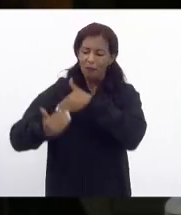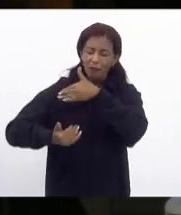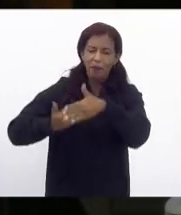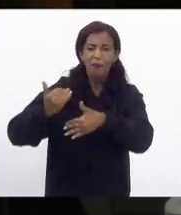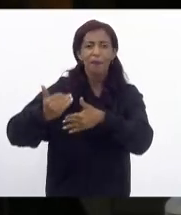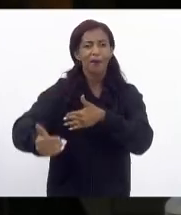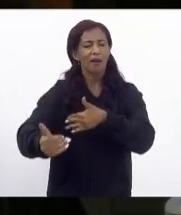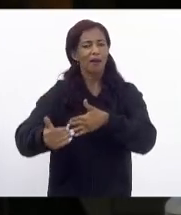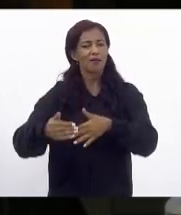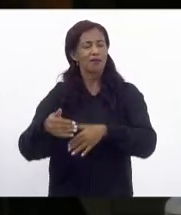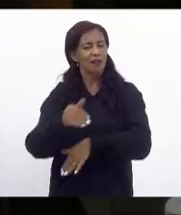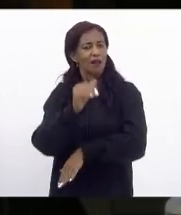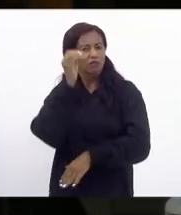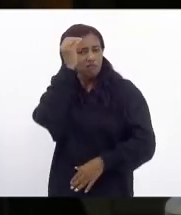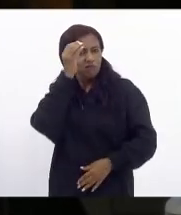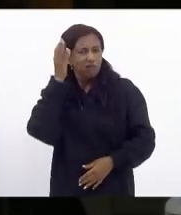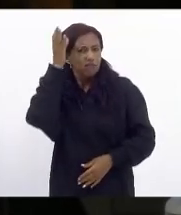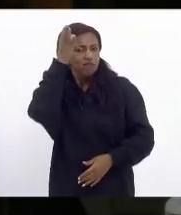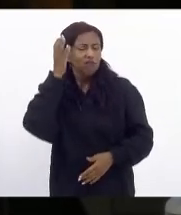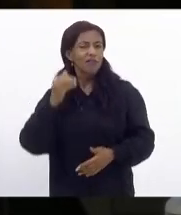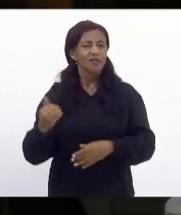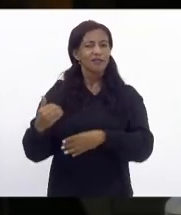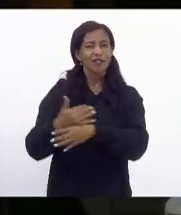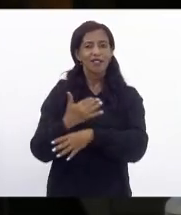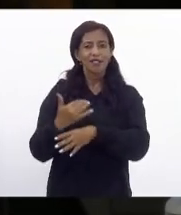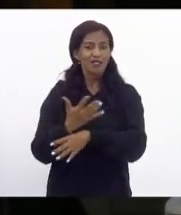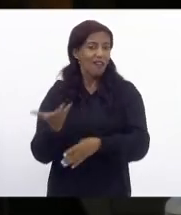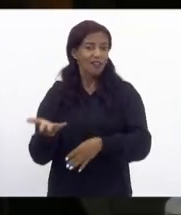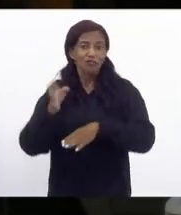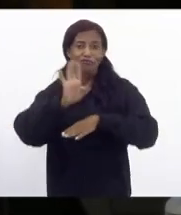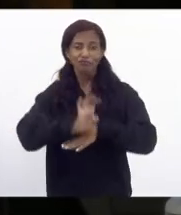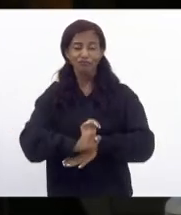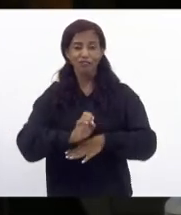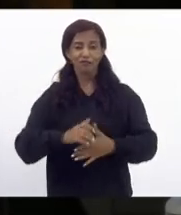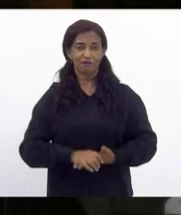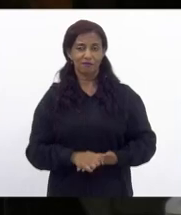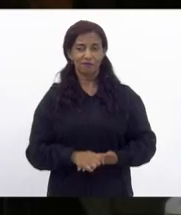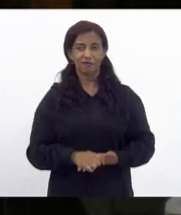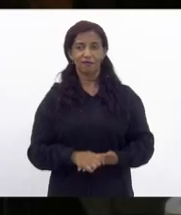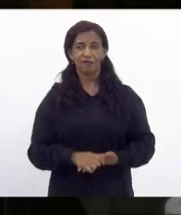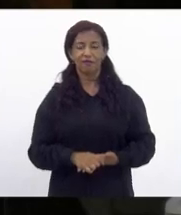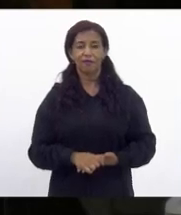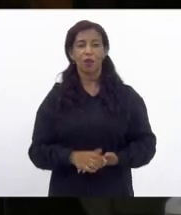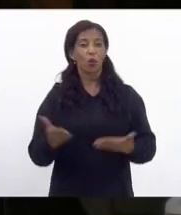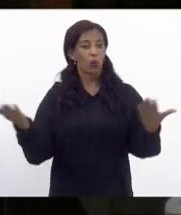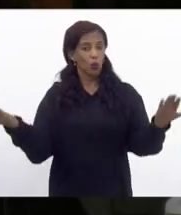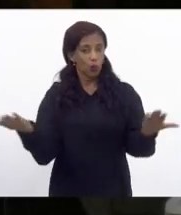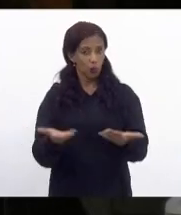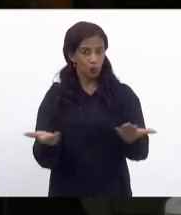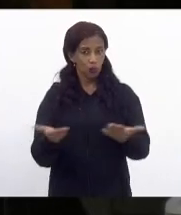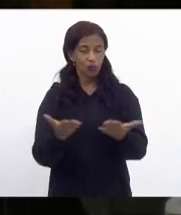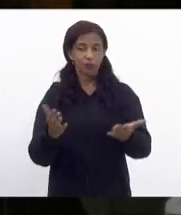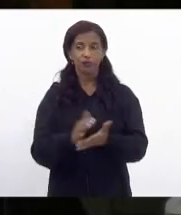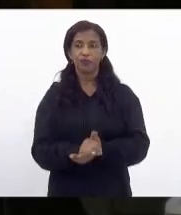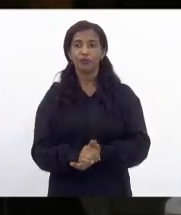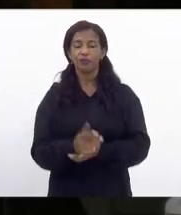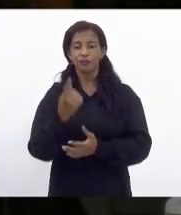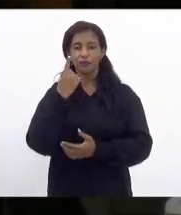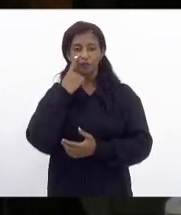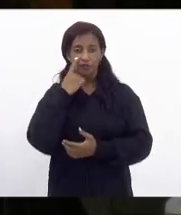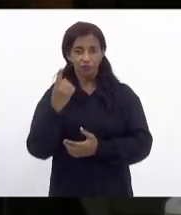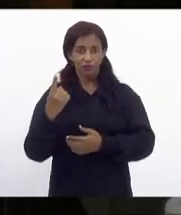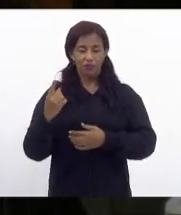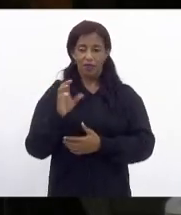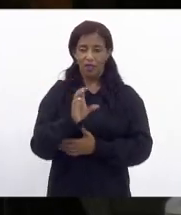a cultura da cidade e do estado porque a gente hoje a gente vê as